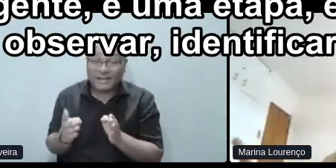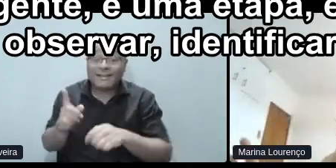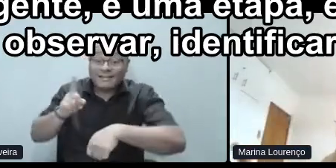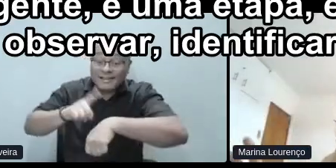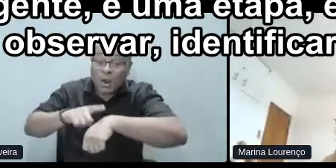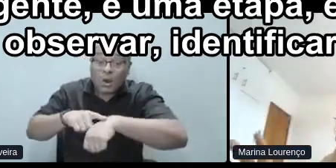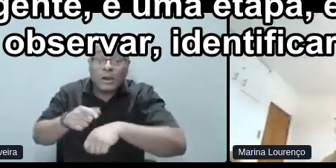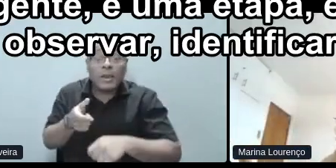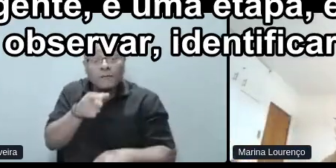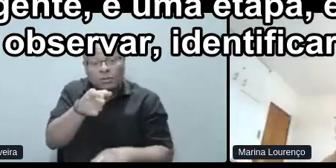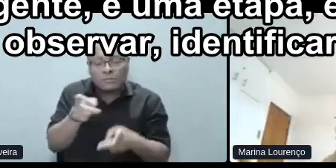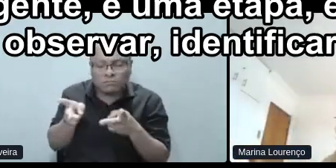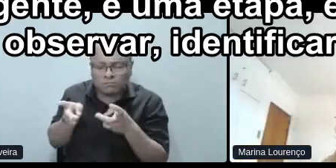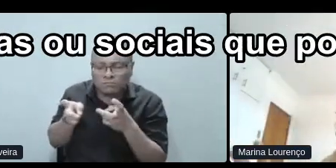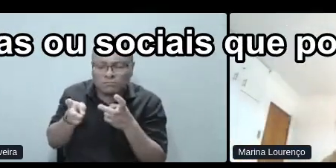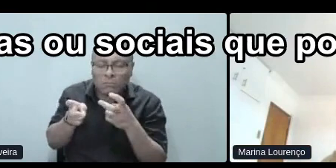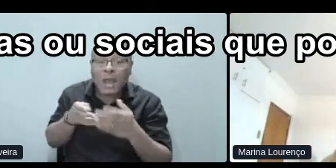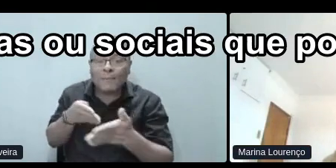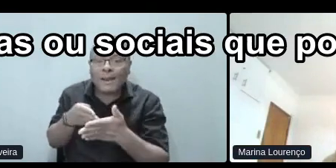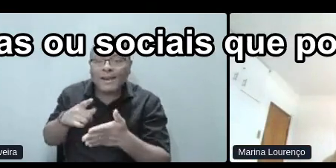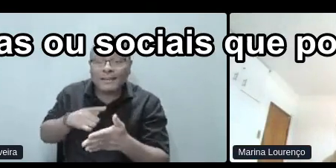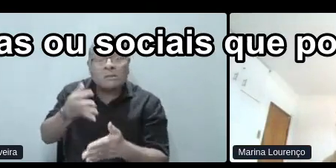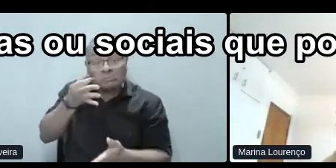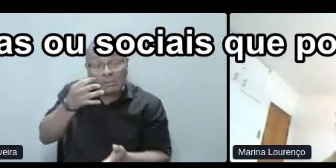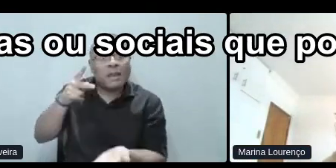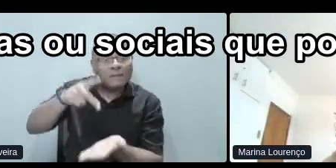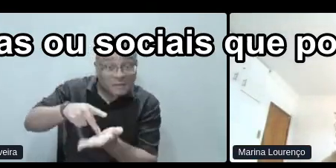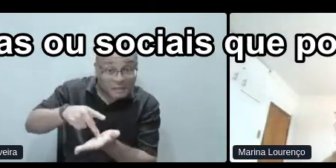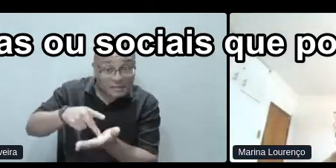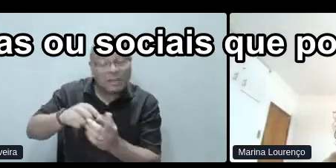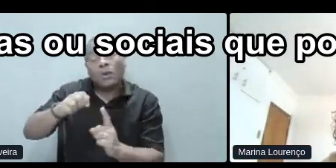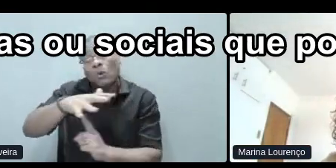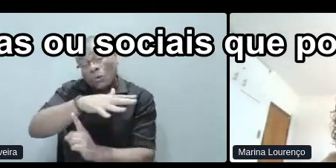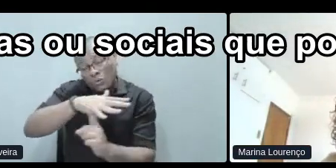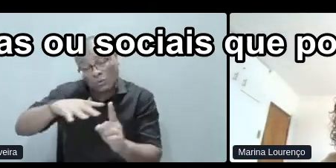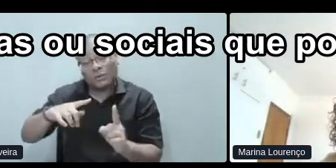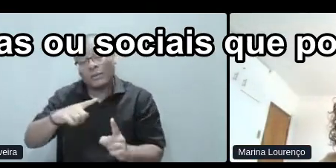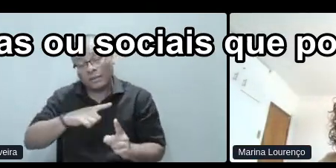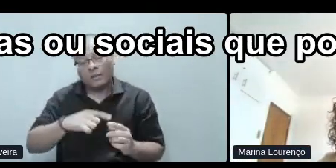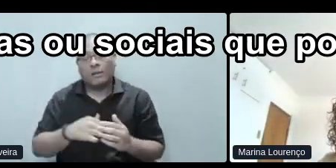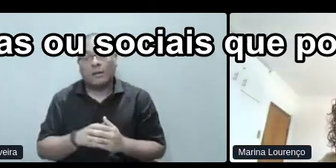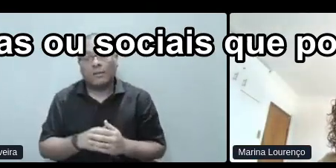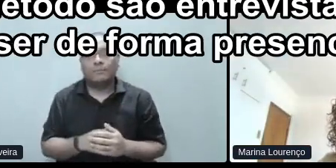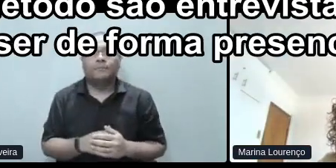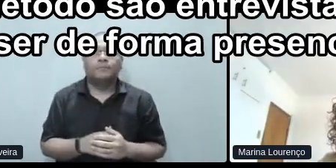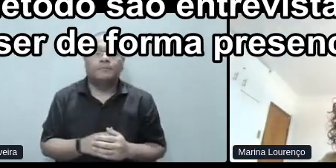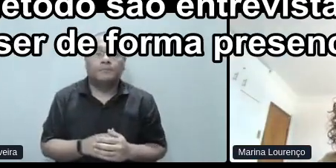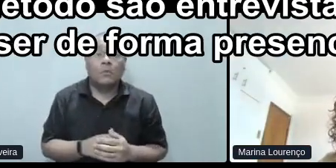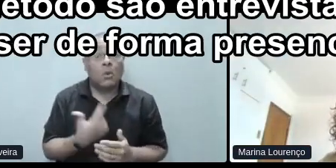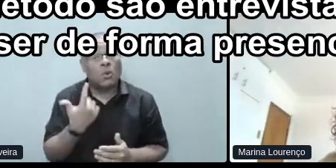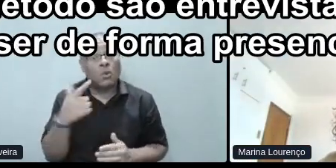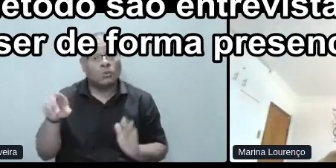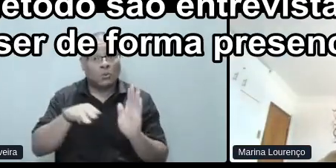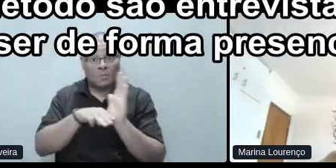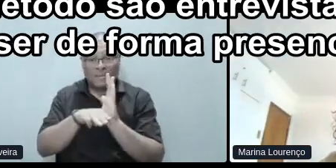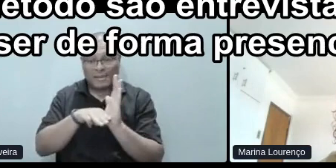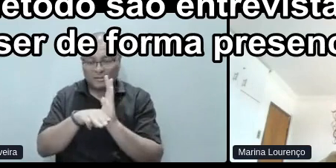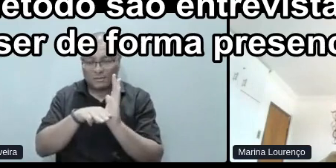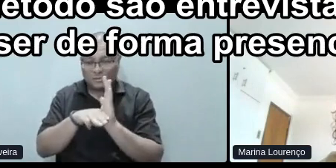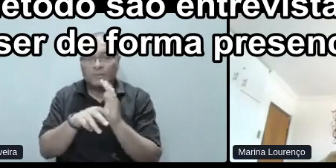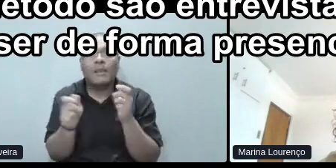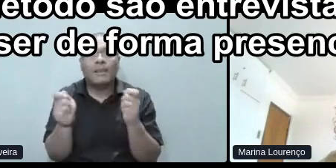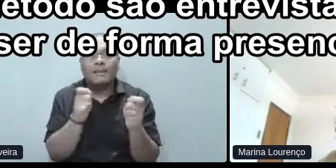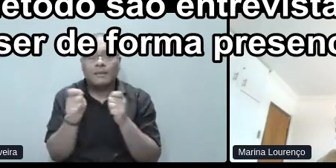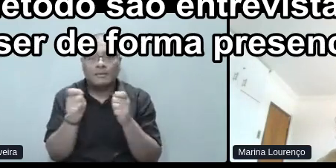observar, identificar essas barreiras físicas ou sociais que podem existir. Outro método são entrevistas